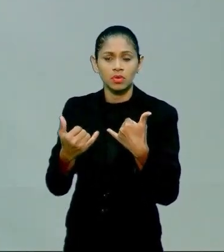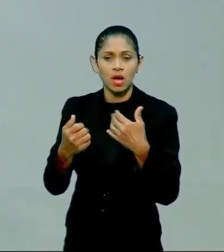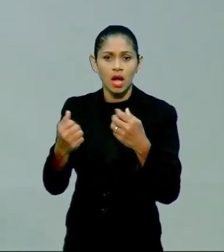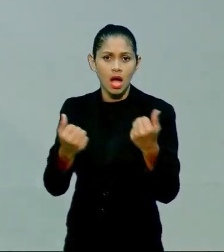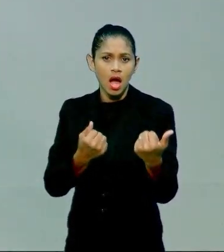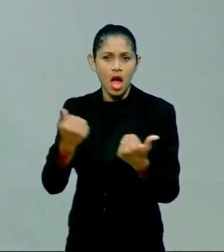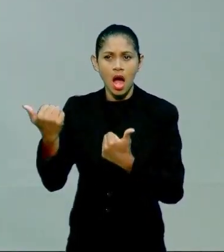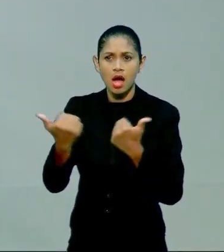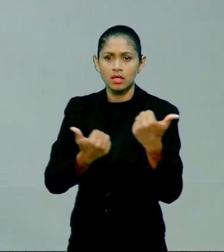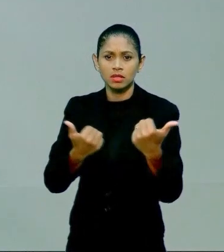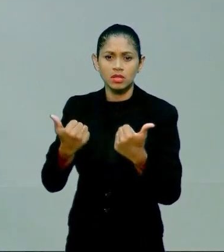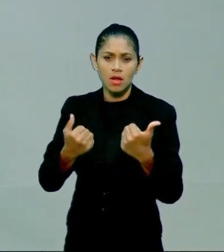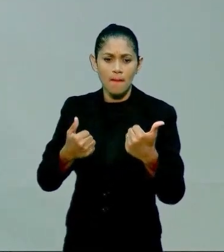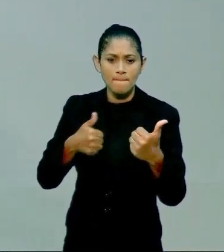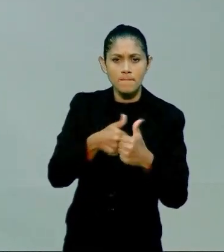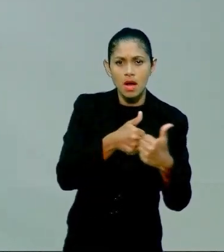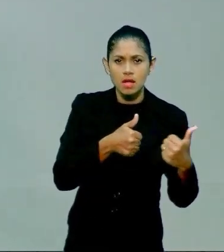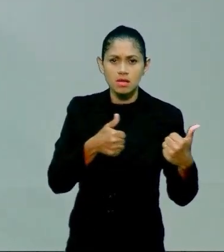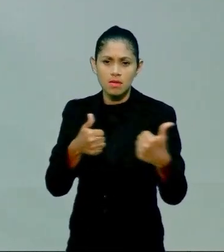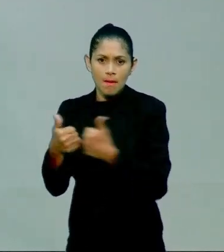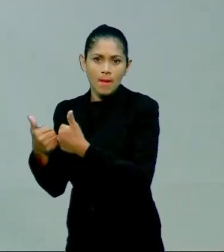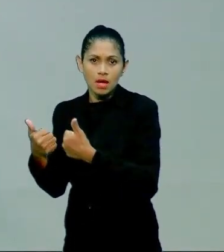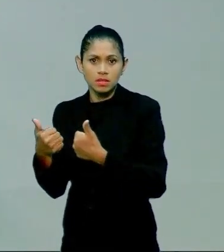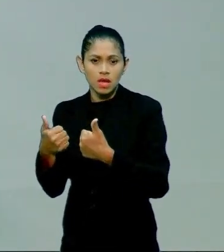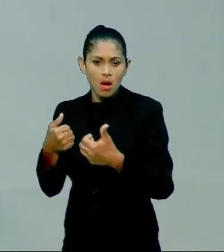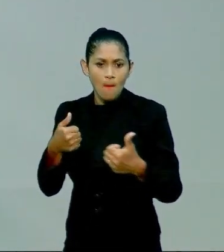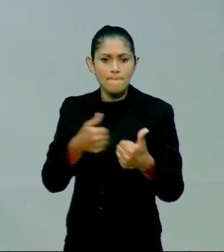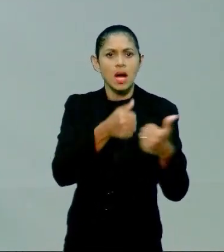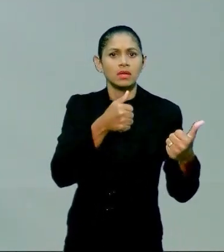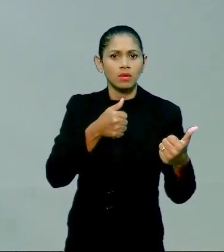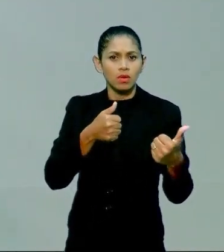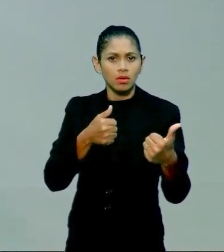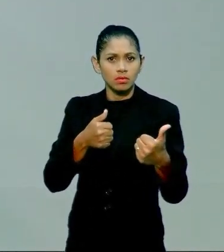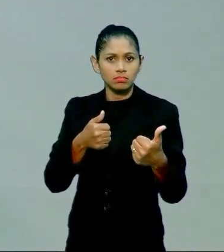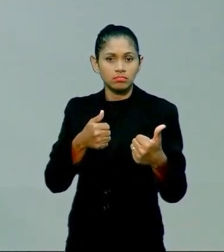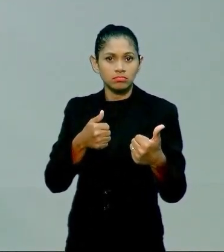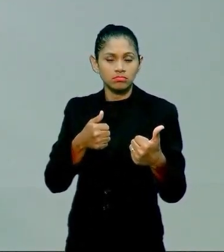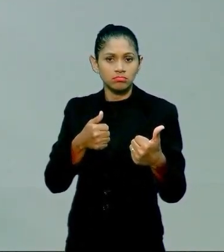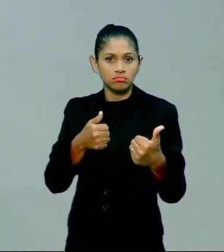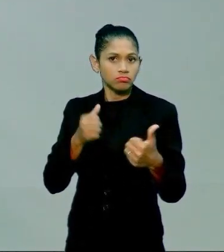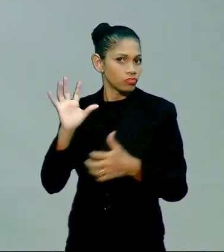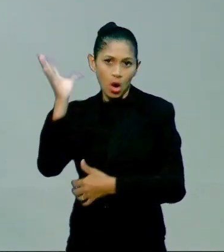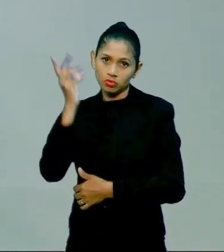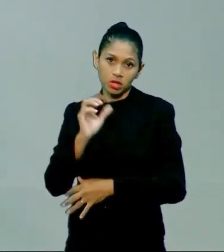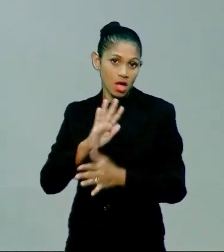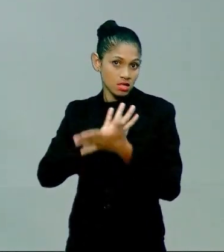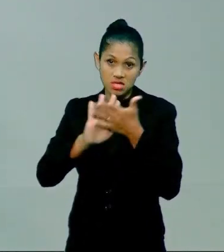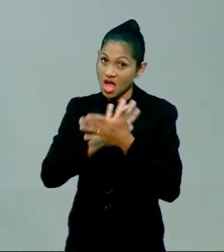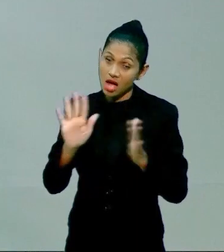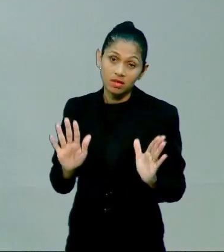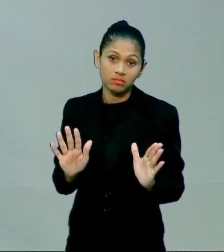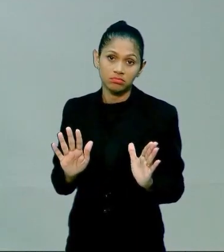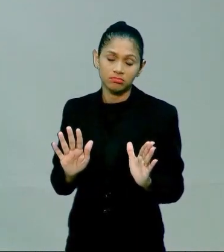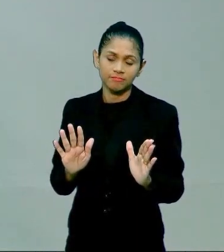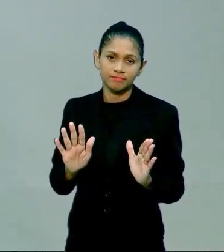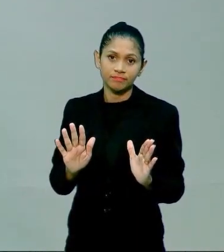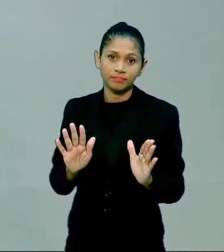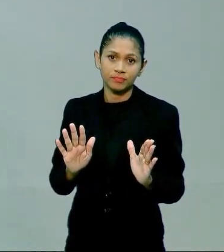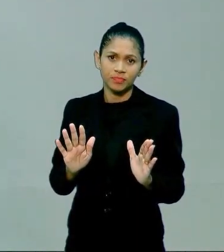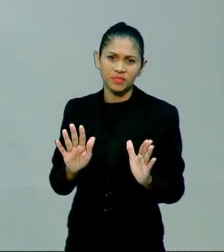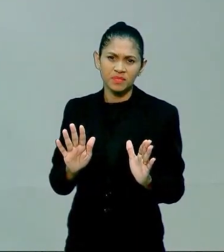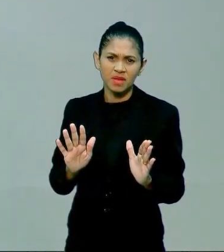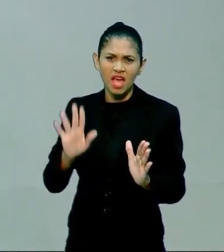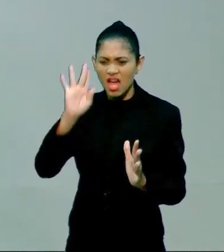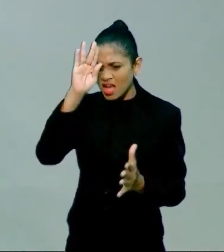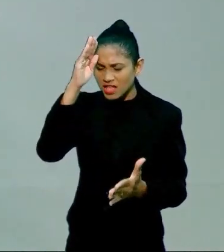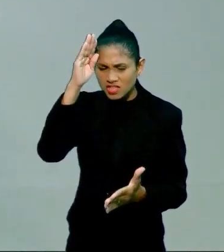-bate, estamos ali no carrinho de bate-bate, eu bato no meu colega, não acontece nada, não acontece nada. Isso na prática real, será